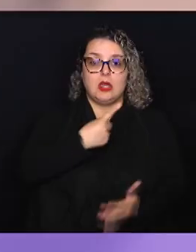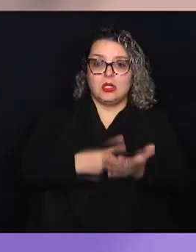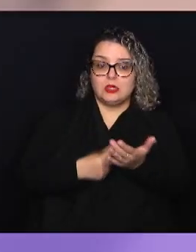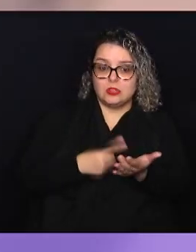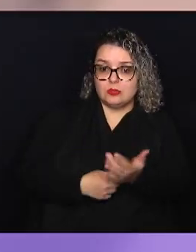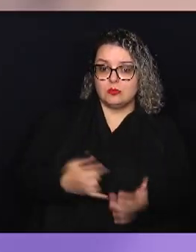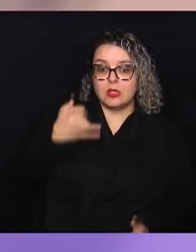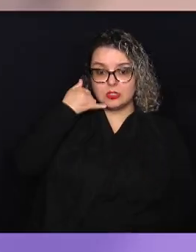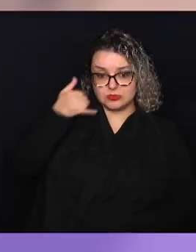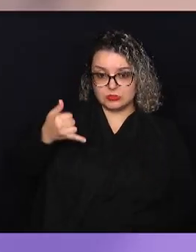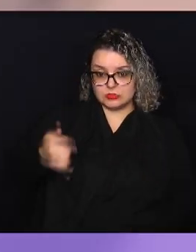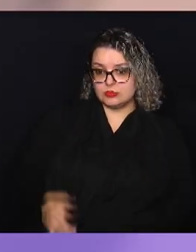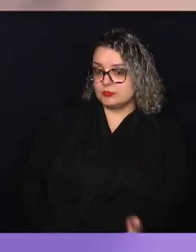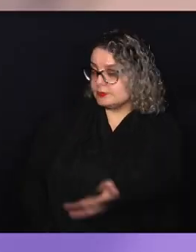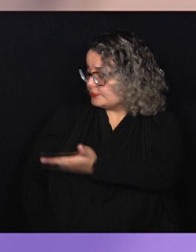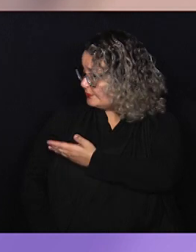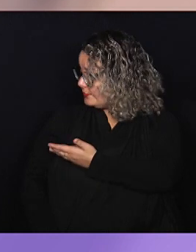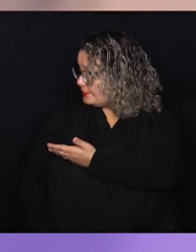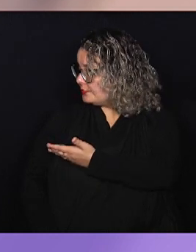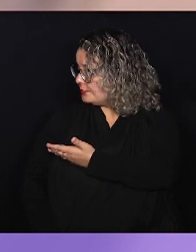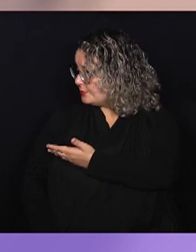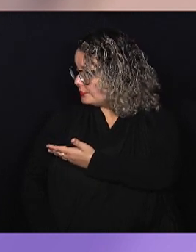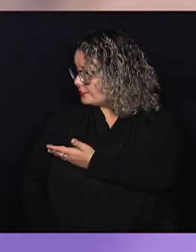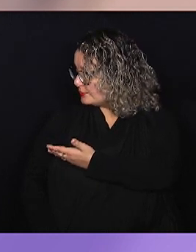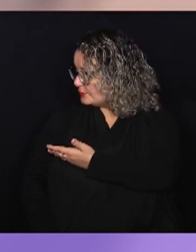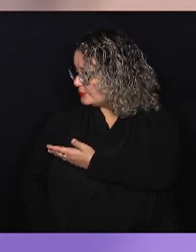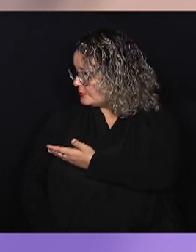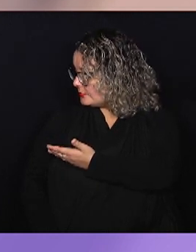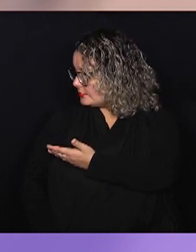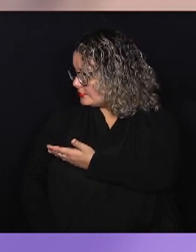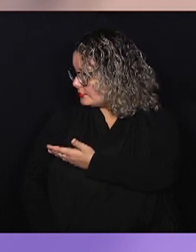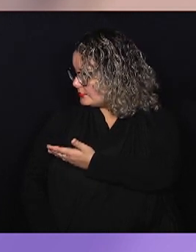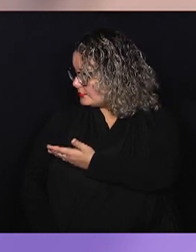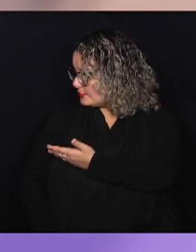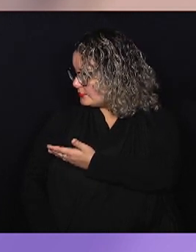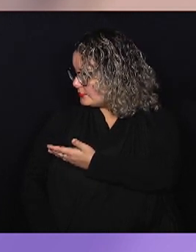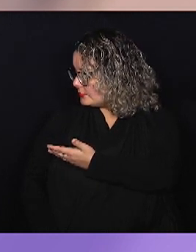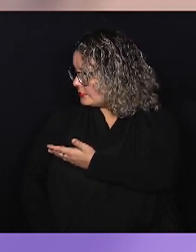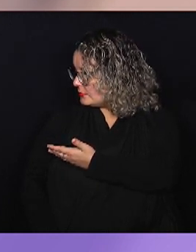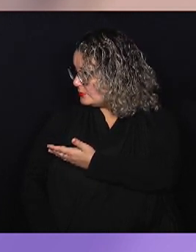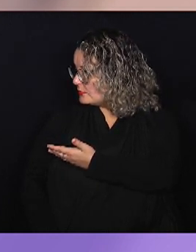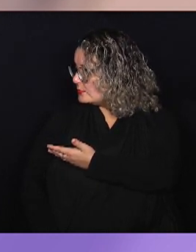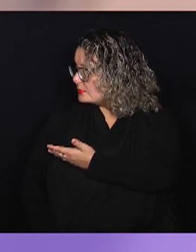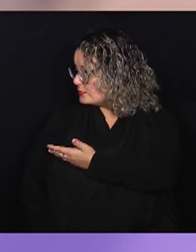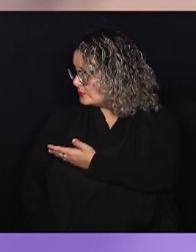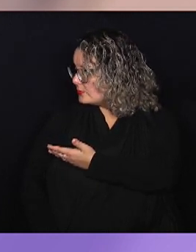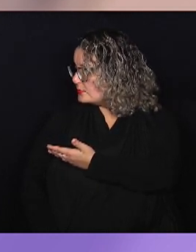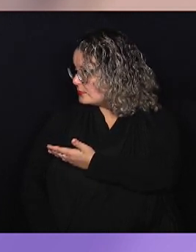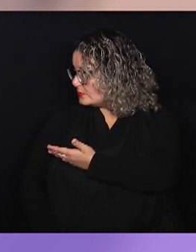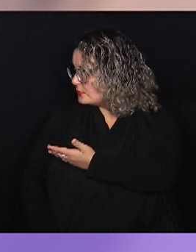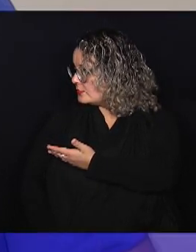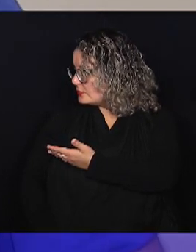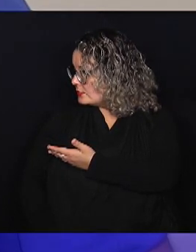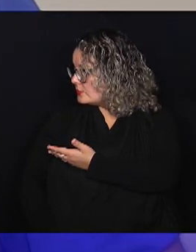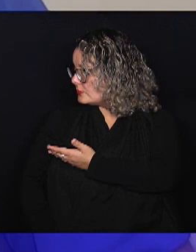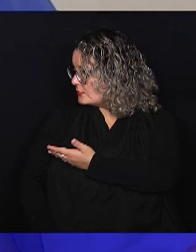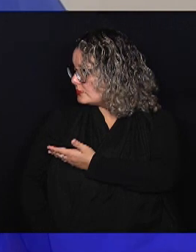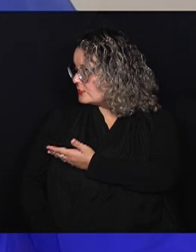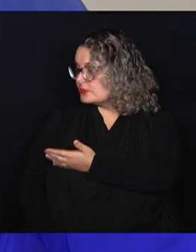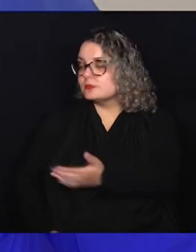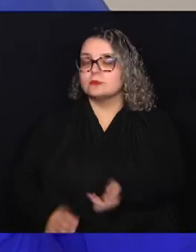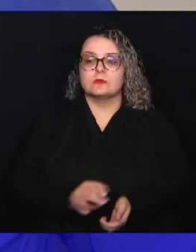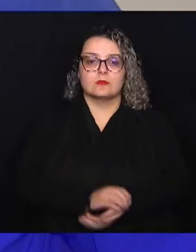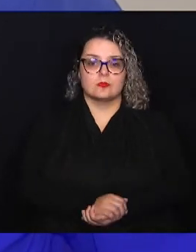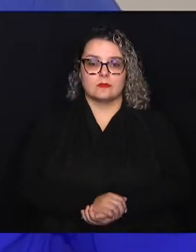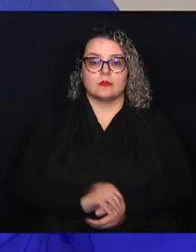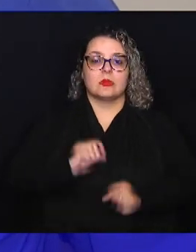telefone TDD 19 2515 7047. Quem tiver